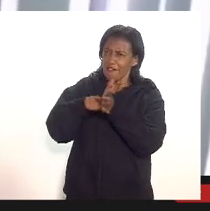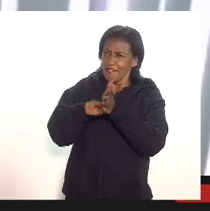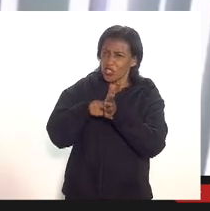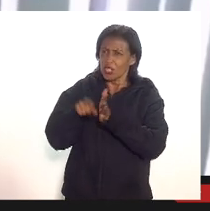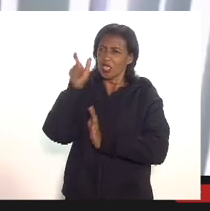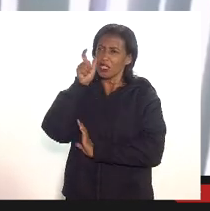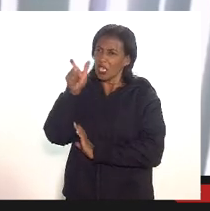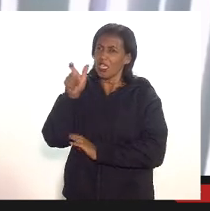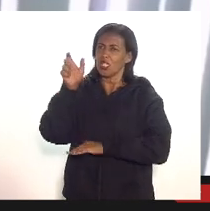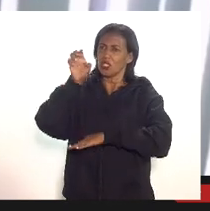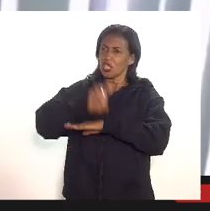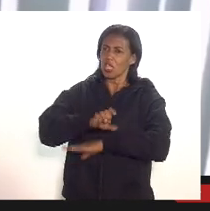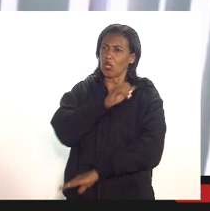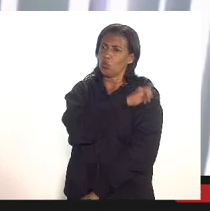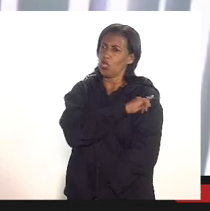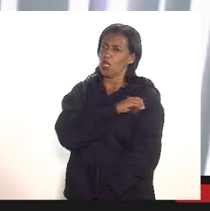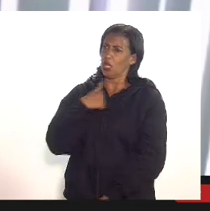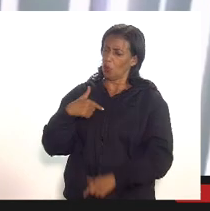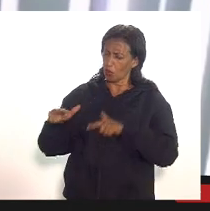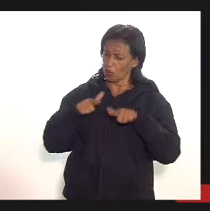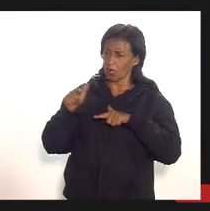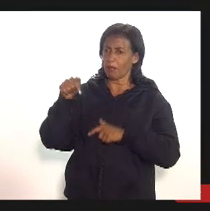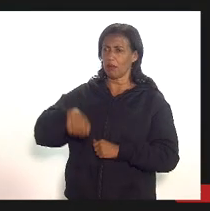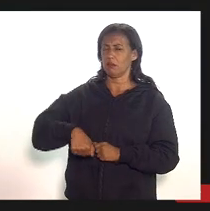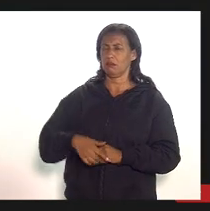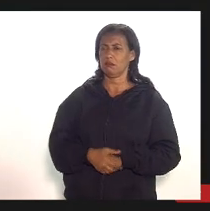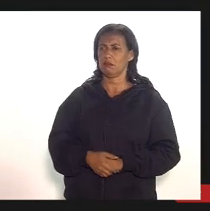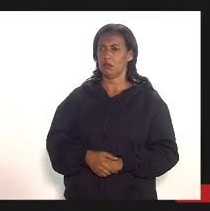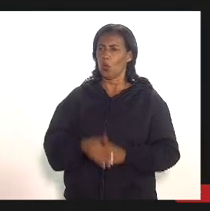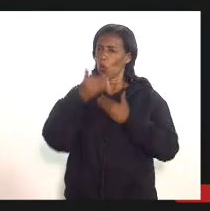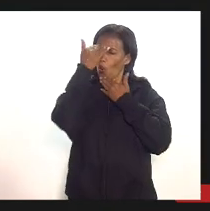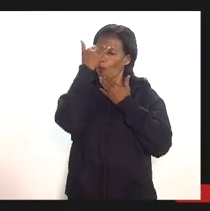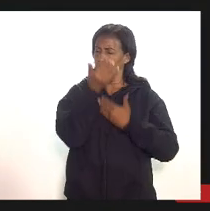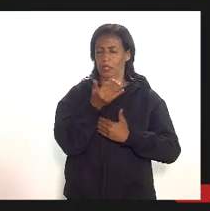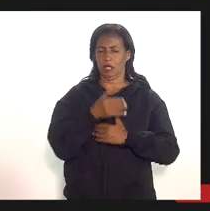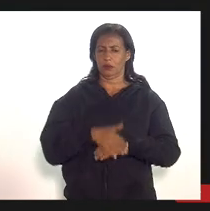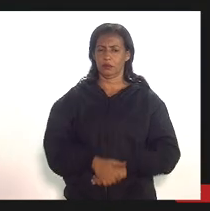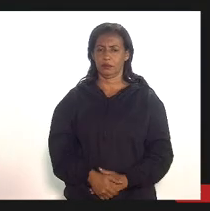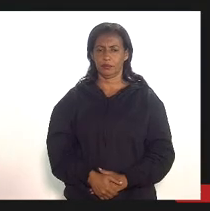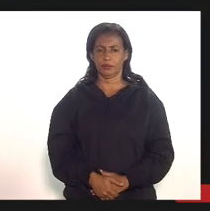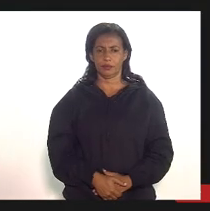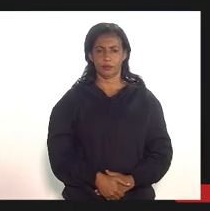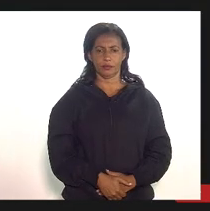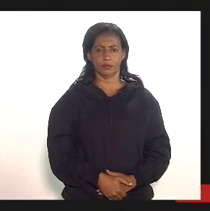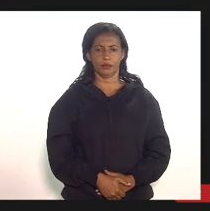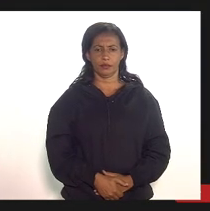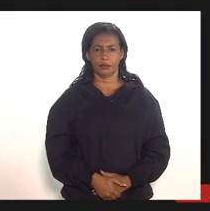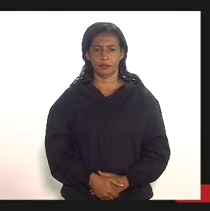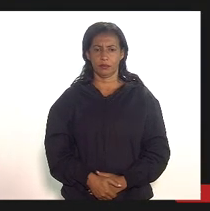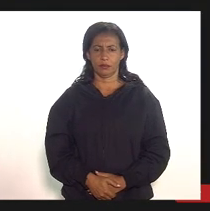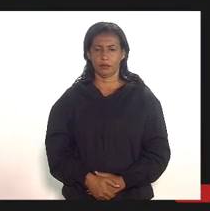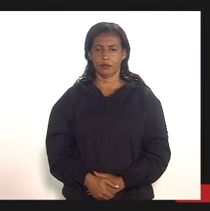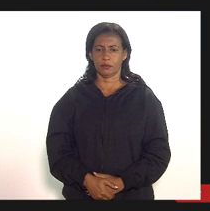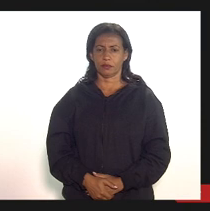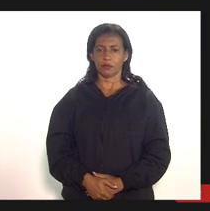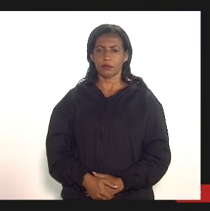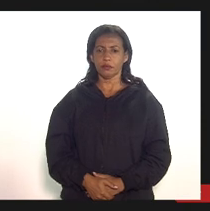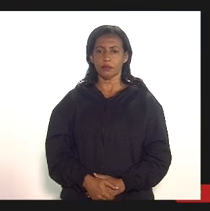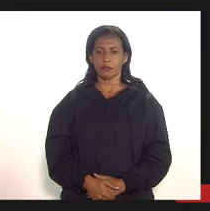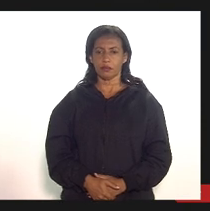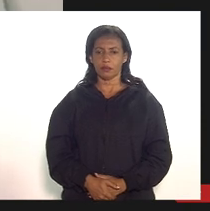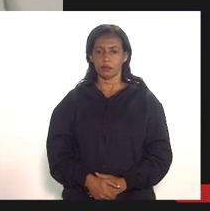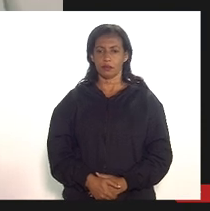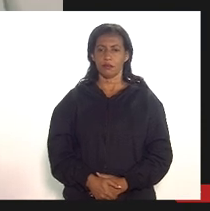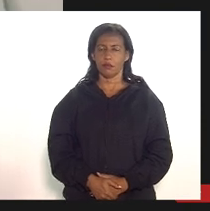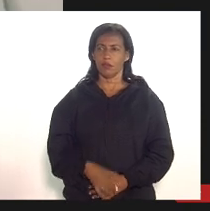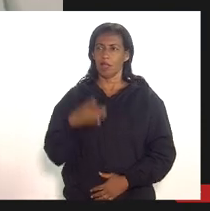interesse do estado do Rio de Janeiro esse é o nosso papel obrigado deputado deputado deputado eu também já isso já estava